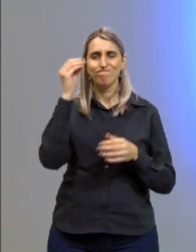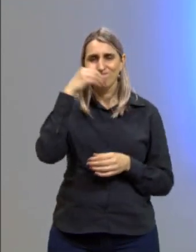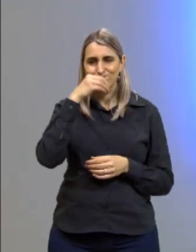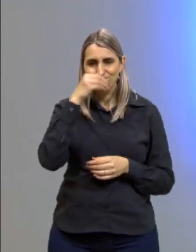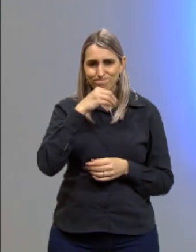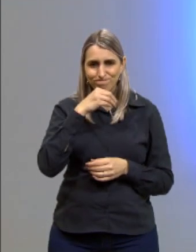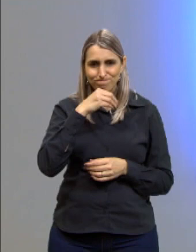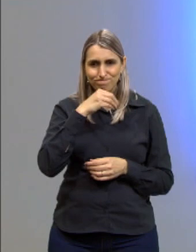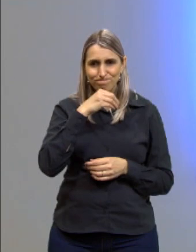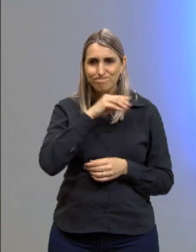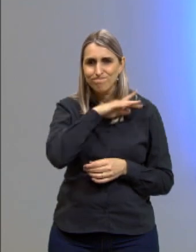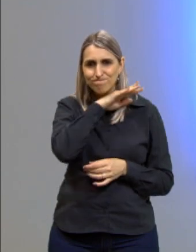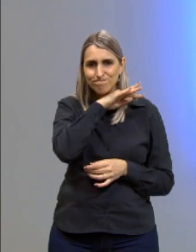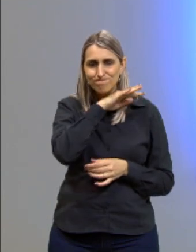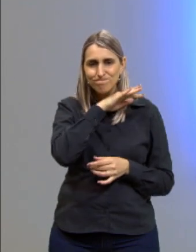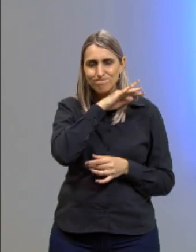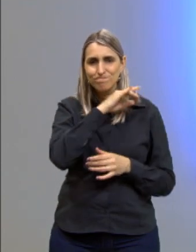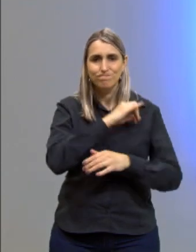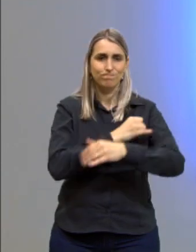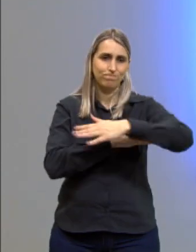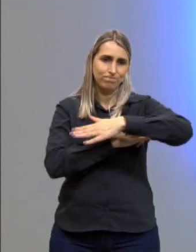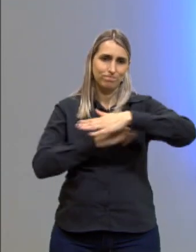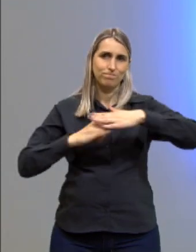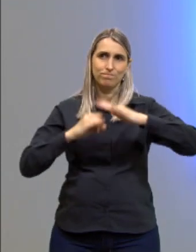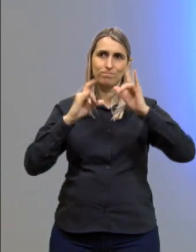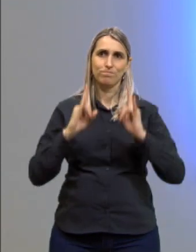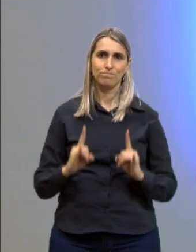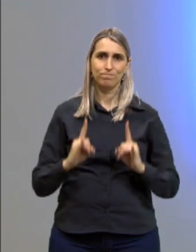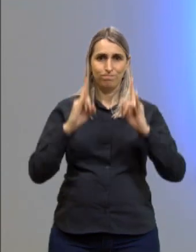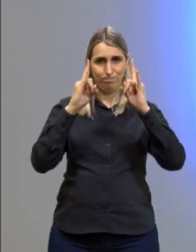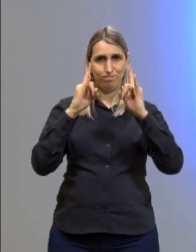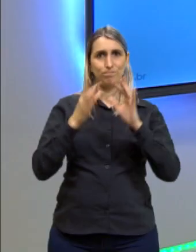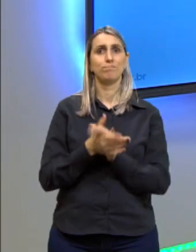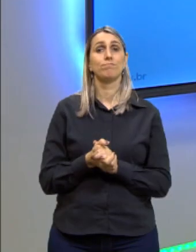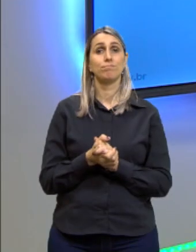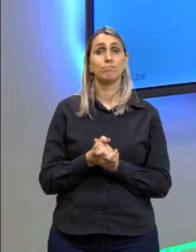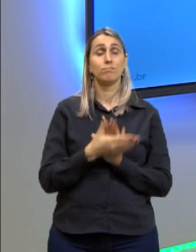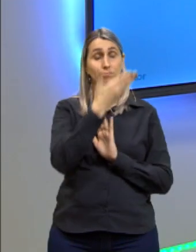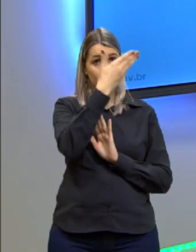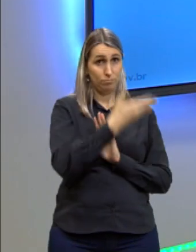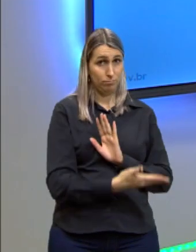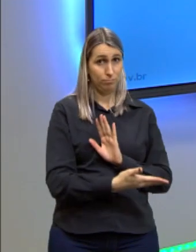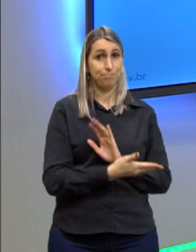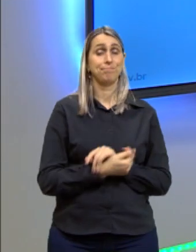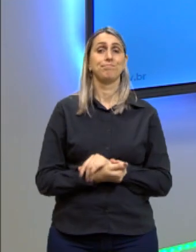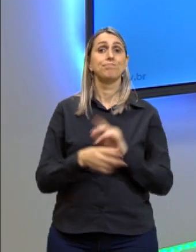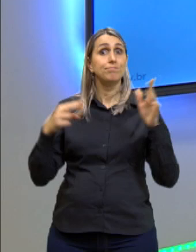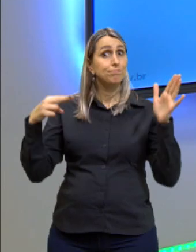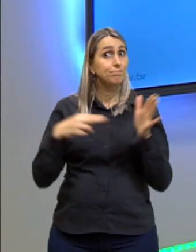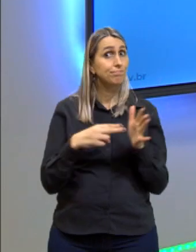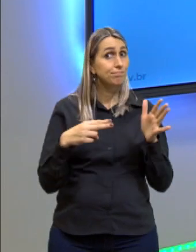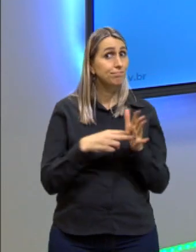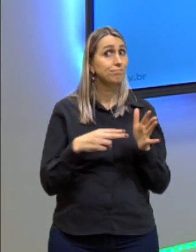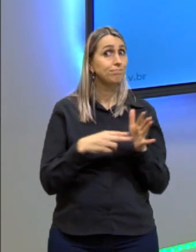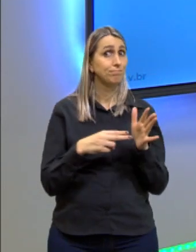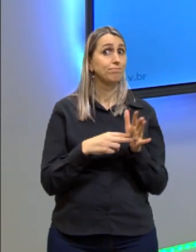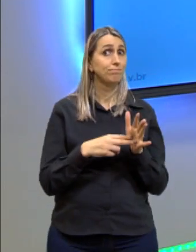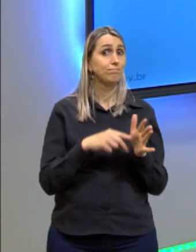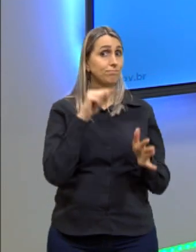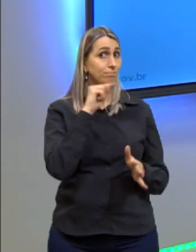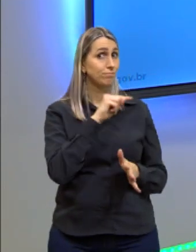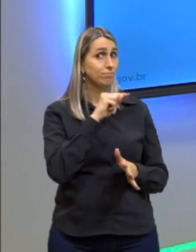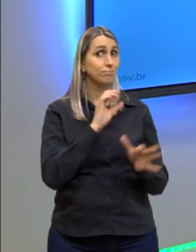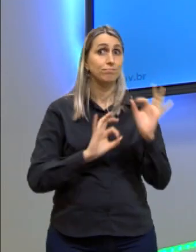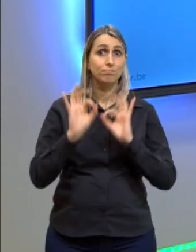precariedade infraestrutural. Isso, meus queridos, prestem bem atenção aqui. Isso é um